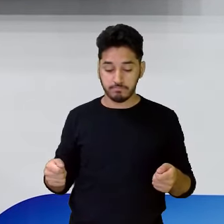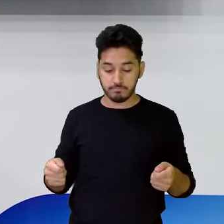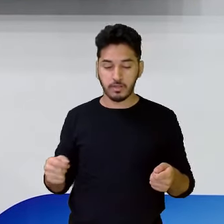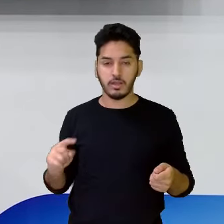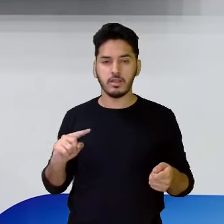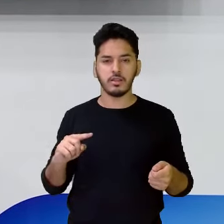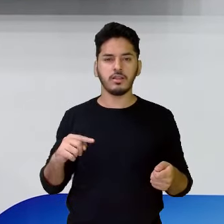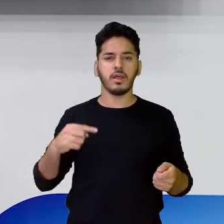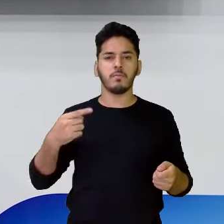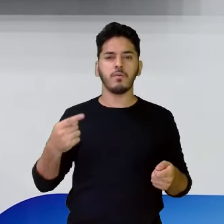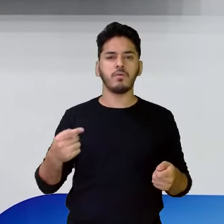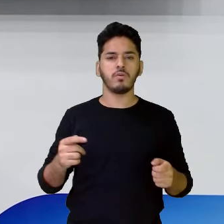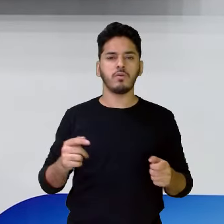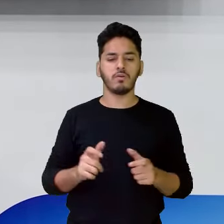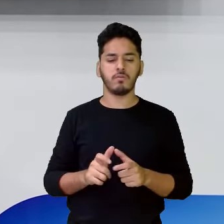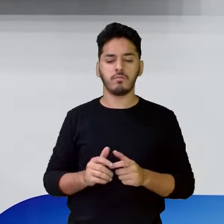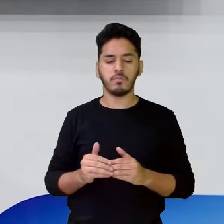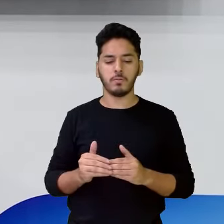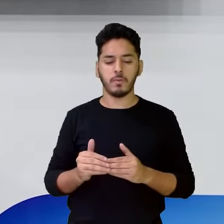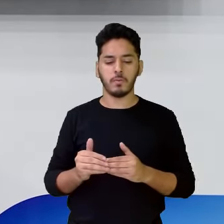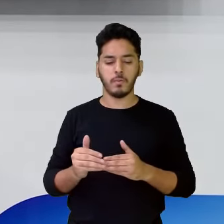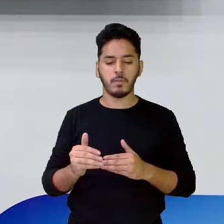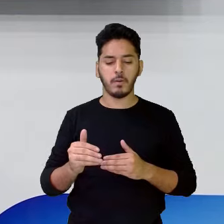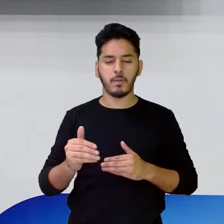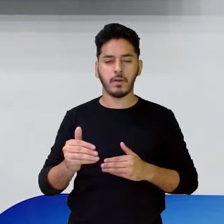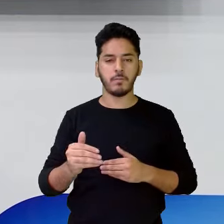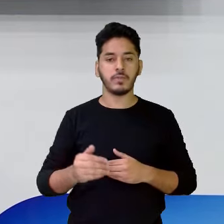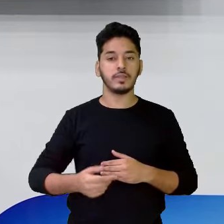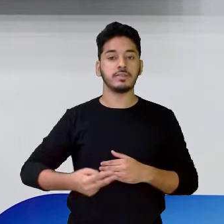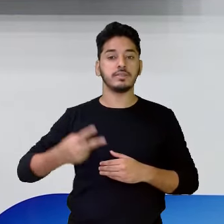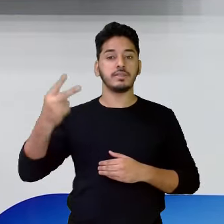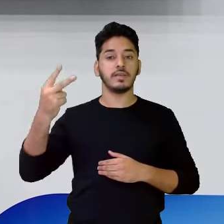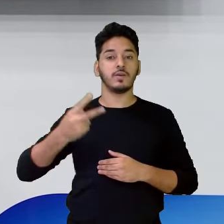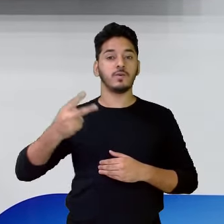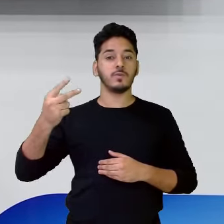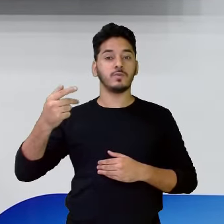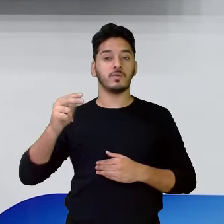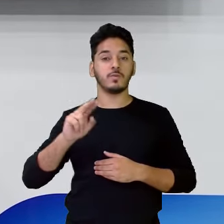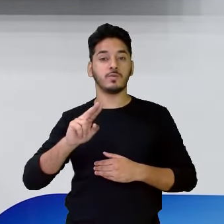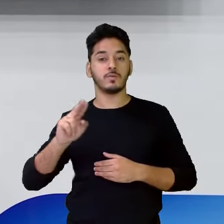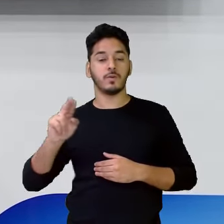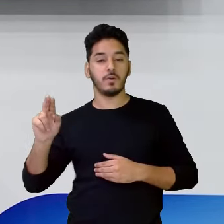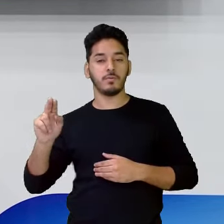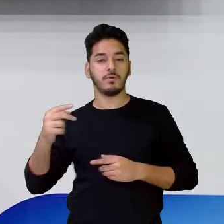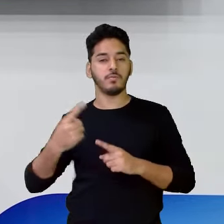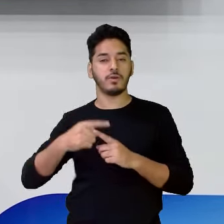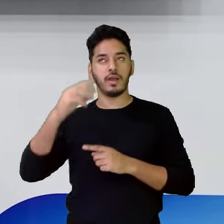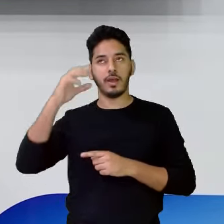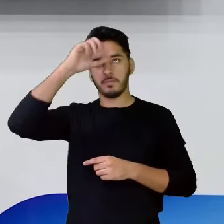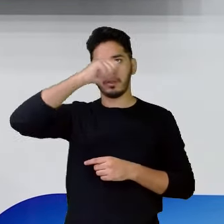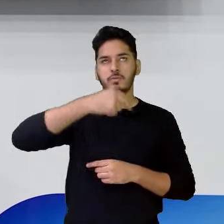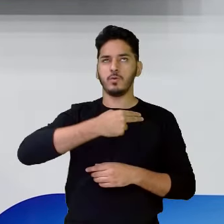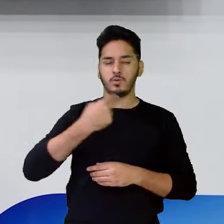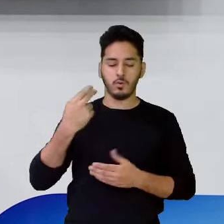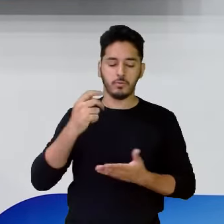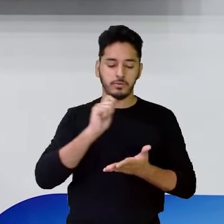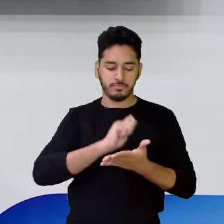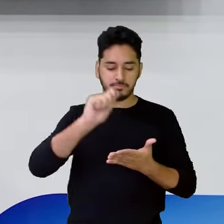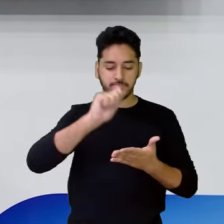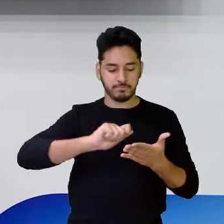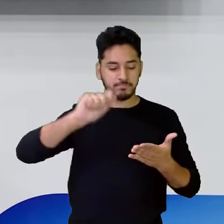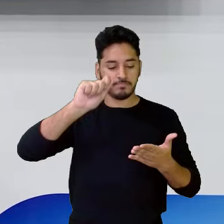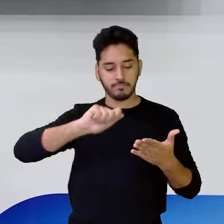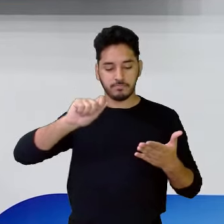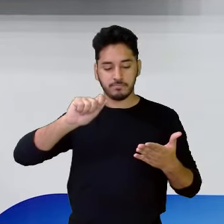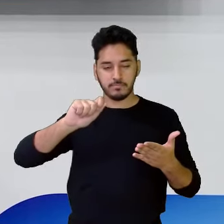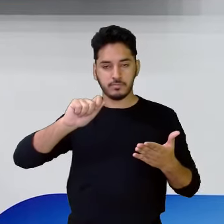essa fichinha foi crescendo, foi colocado o seu sobrenome. Quando você aprendeu a escrever seu nome, aí você aprendeu a